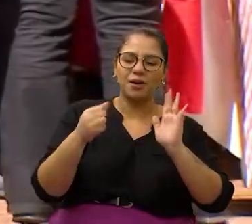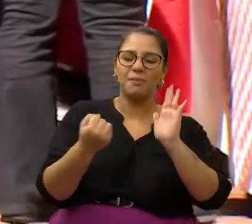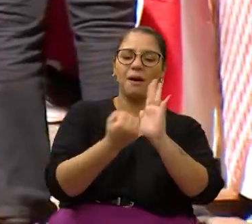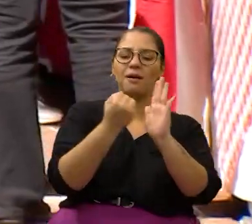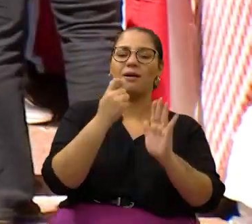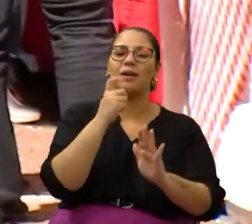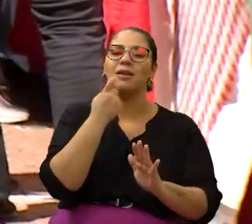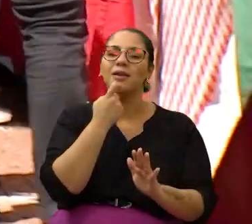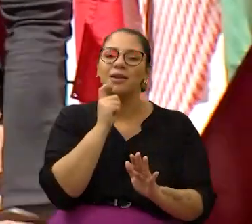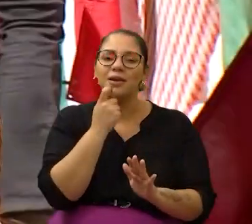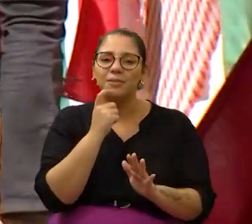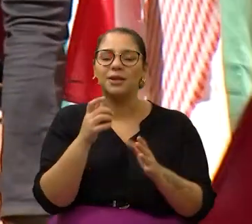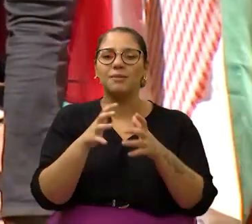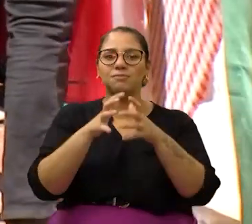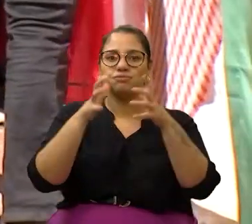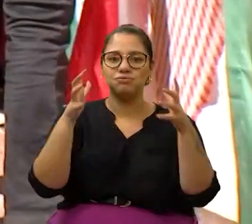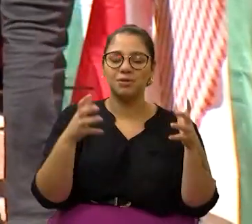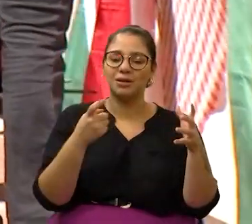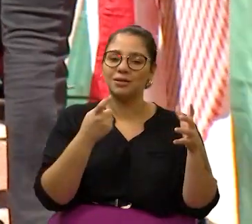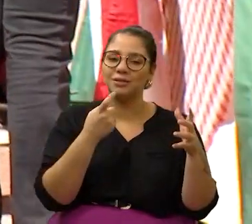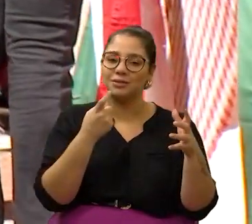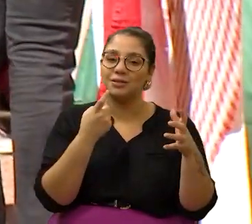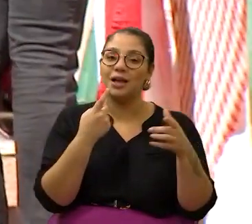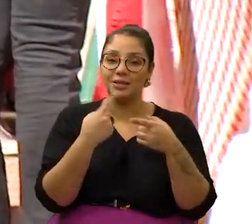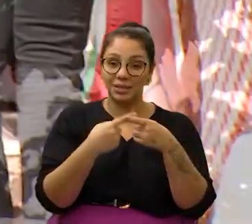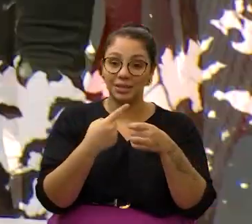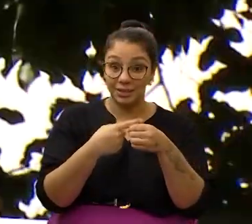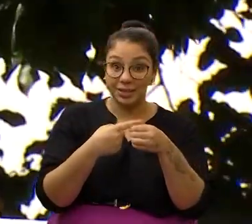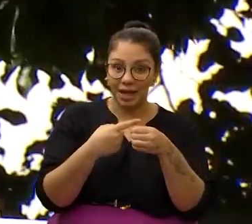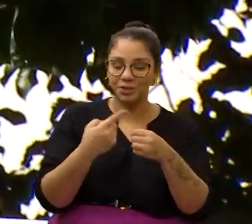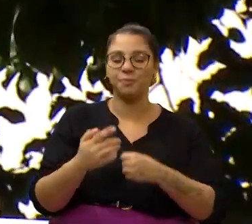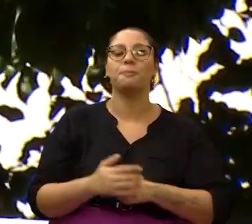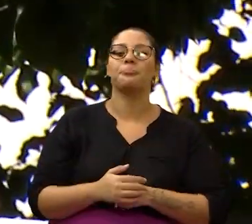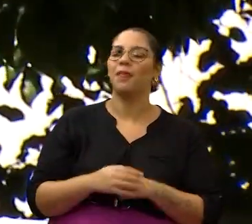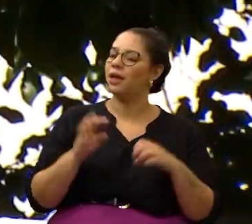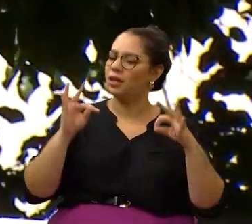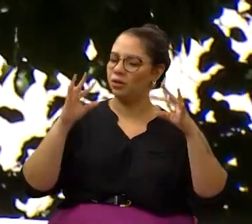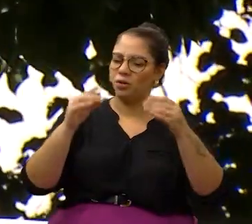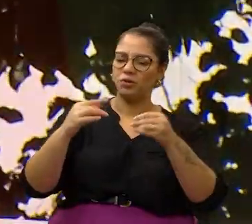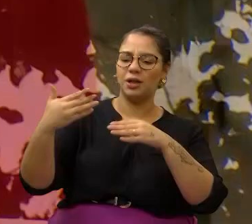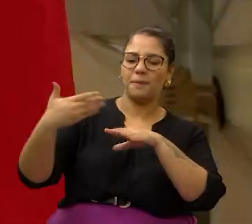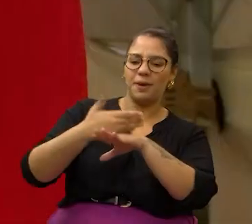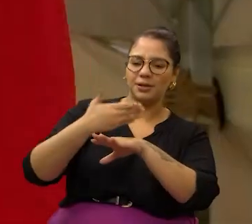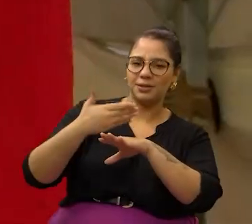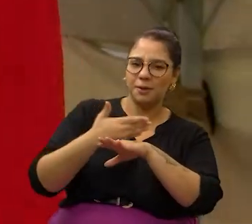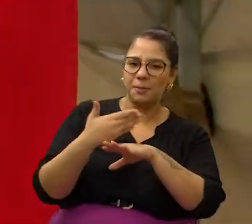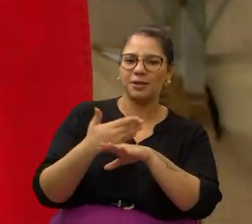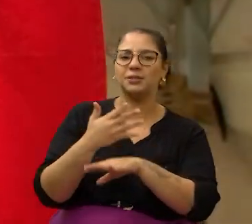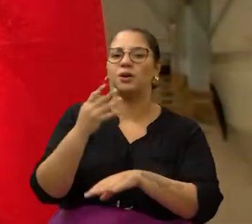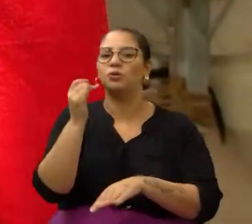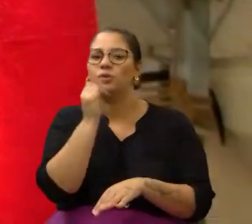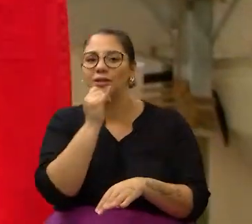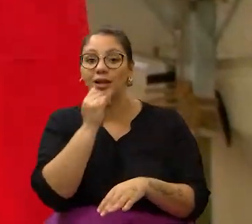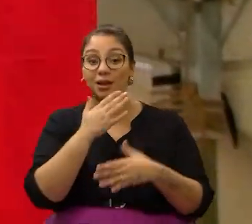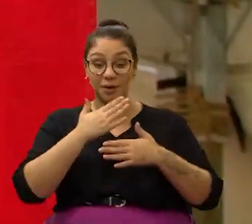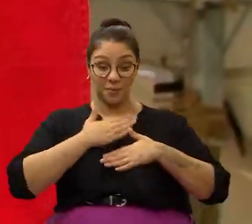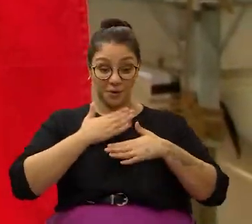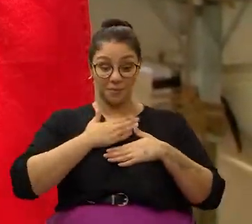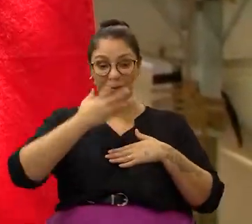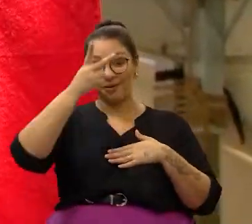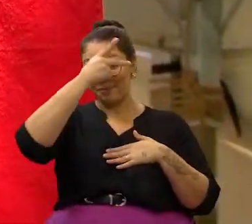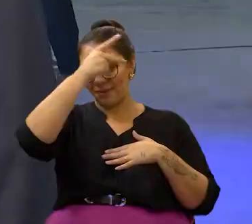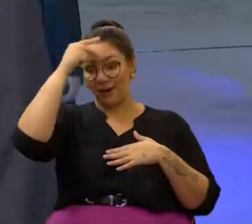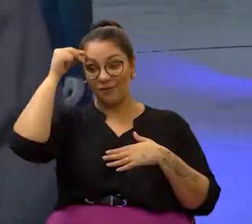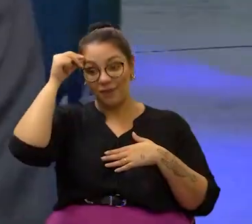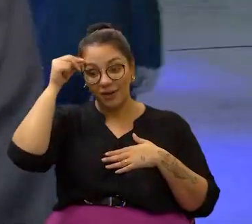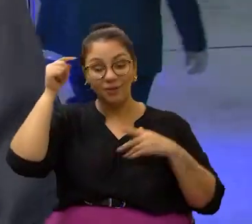Campinas para construir essa cidade desse tamanho. Cada ponto tem a participação dos italianos. E para mim, pessoalmente, agora como